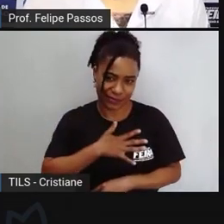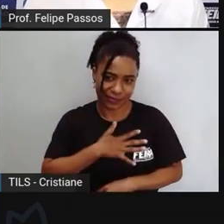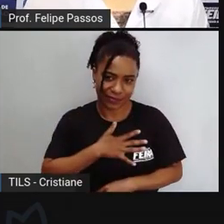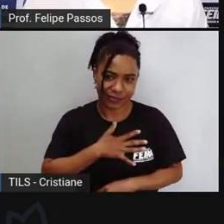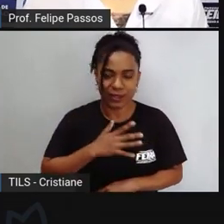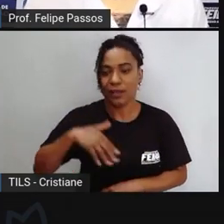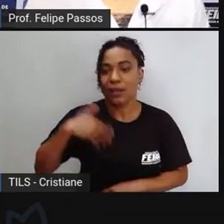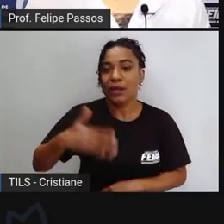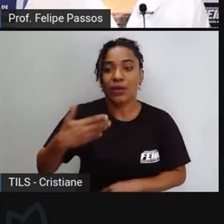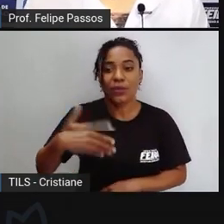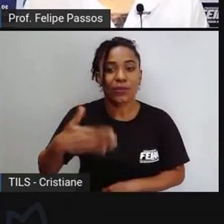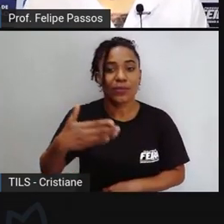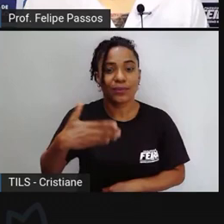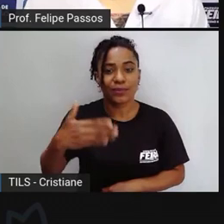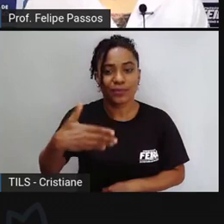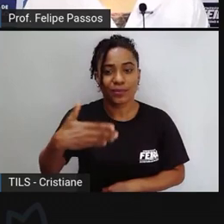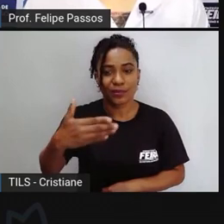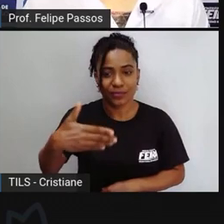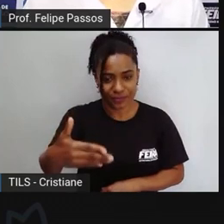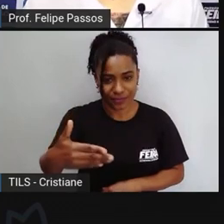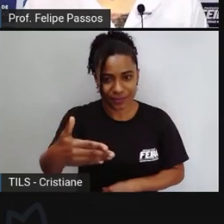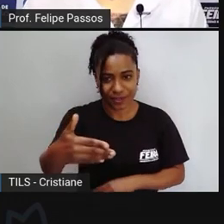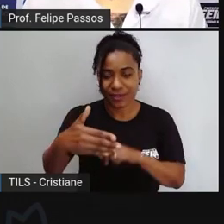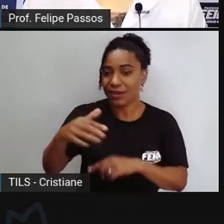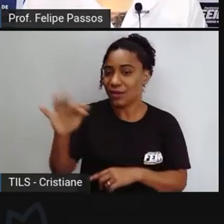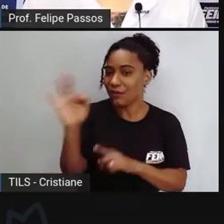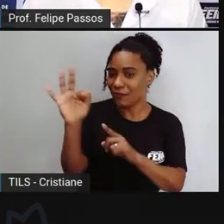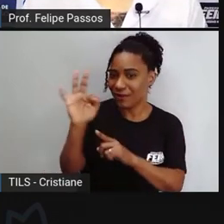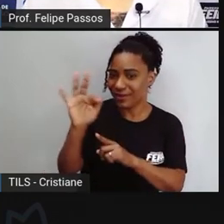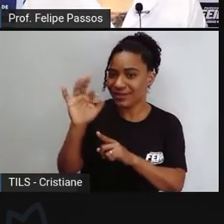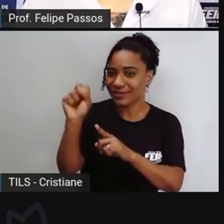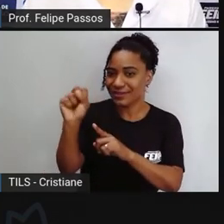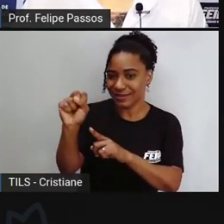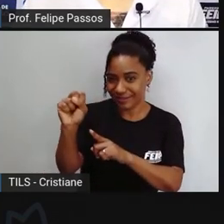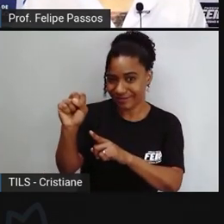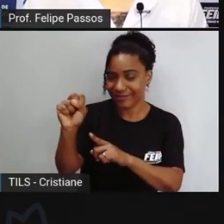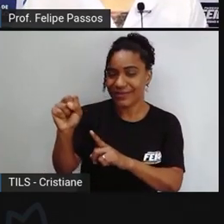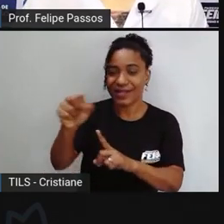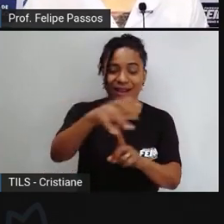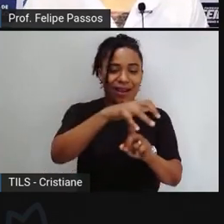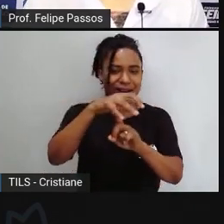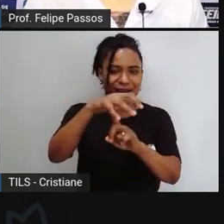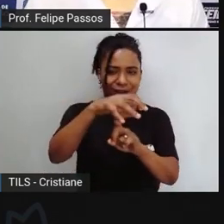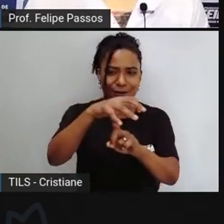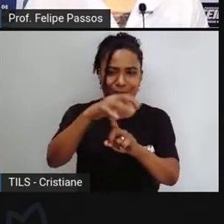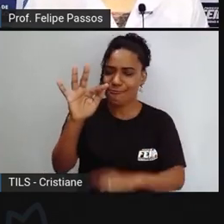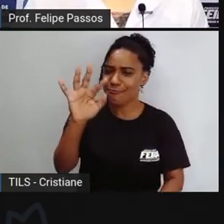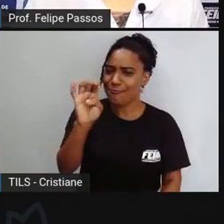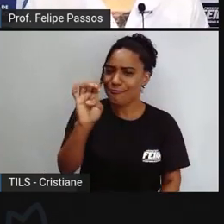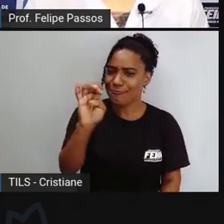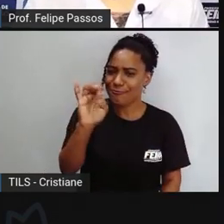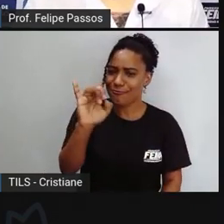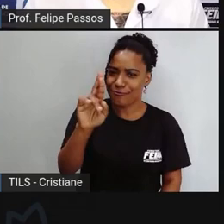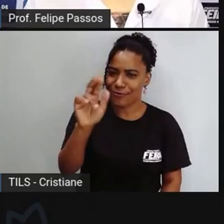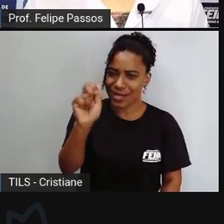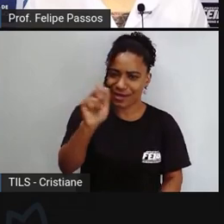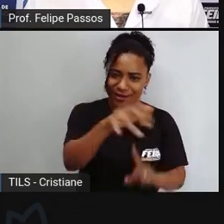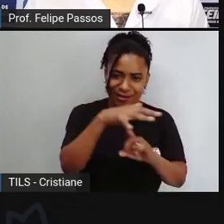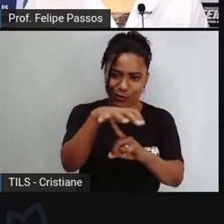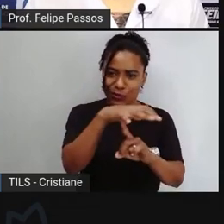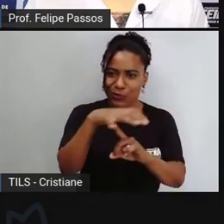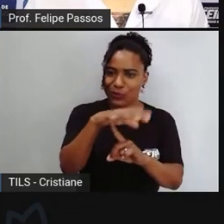se chamar feira de Santana a feira atividade